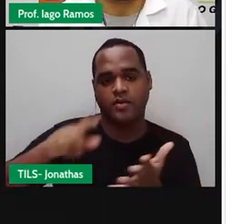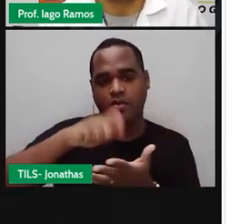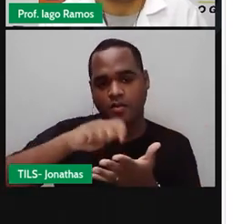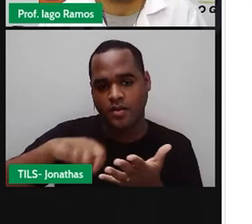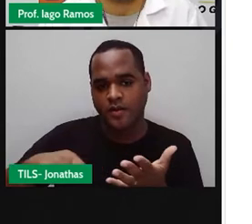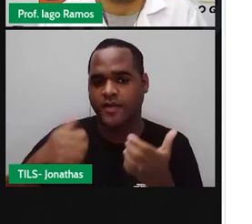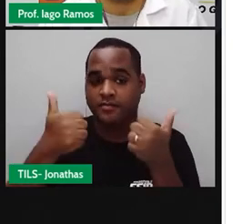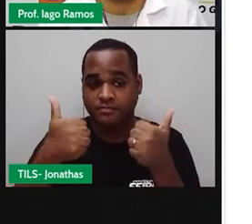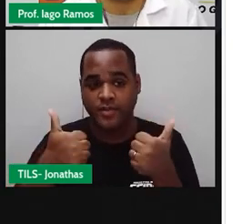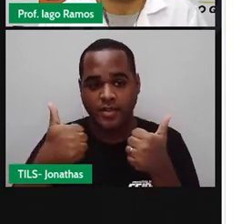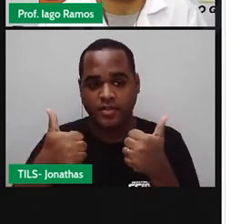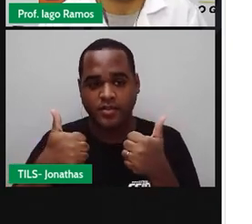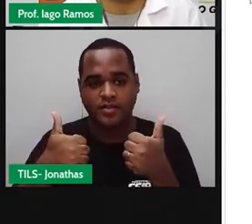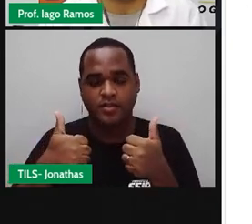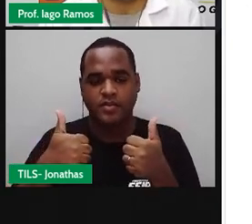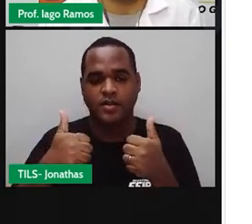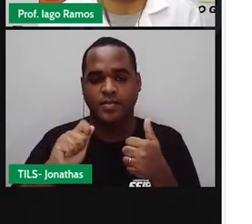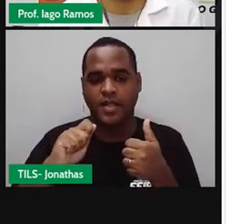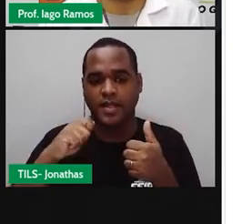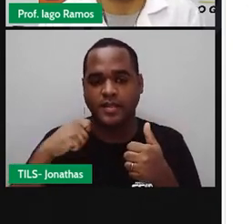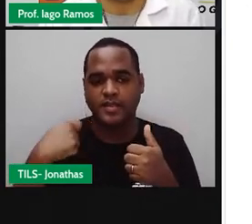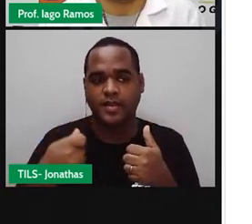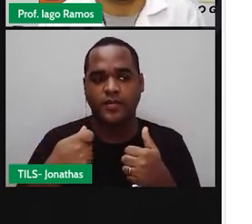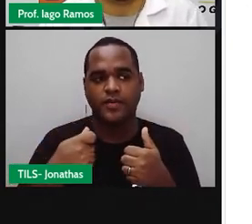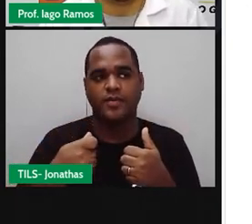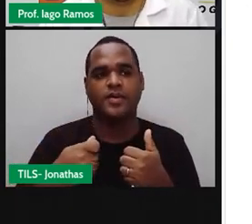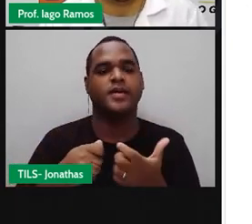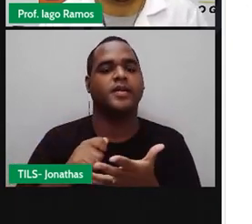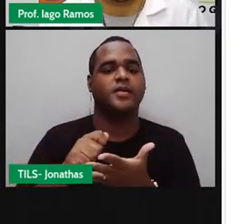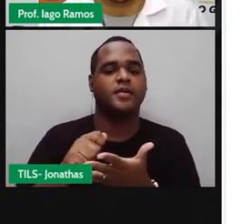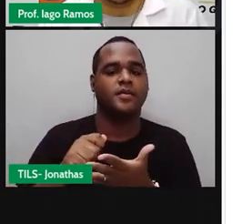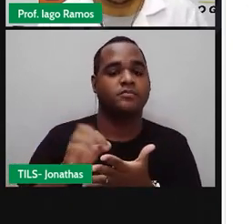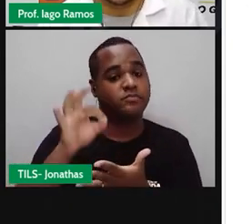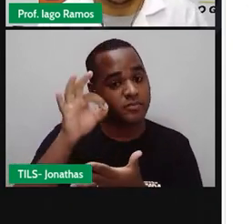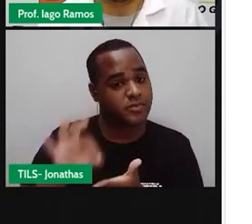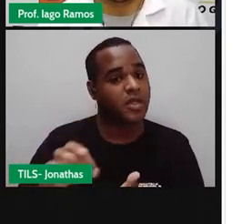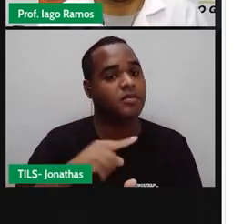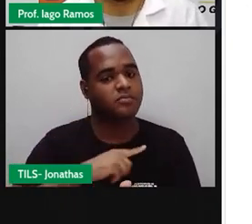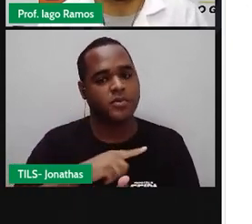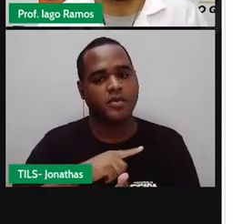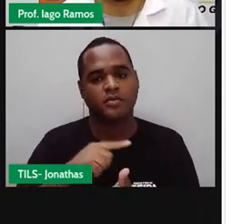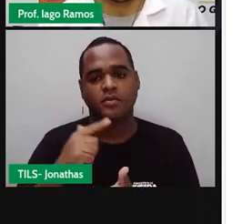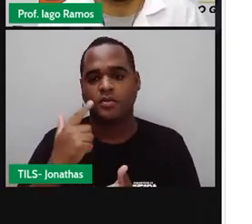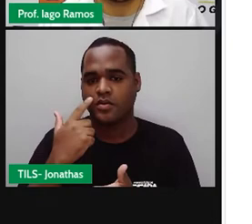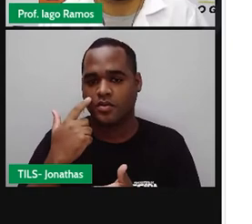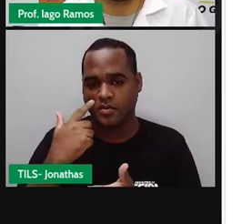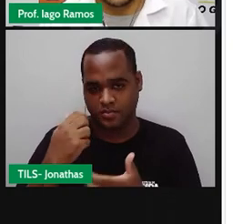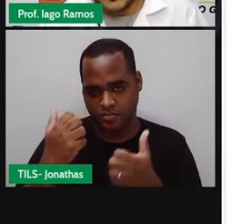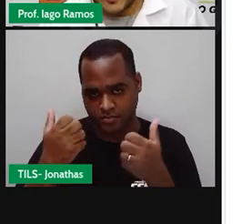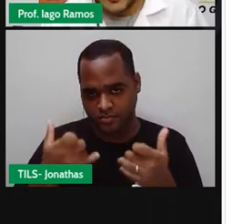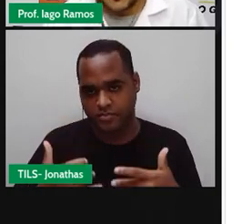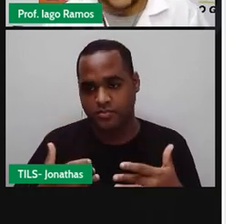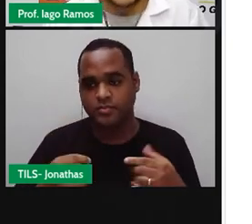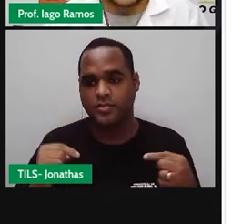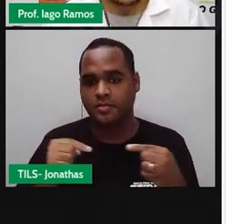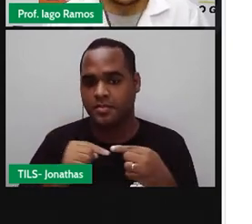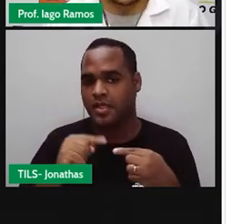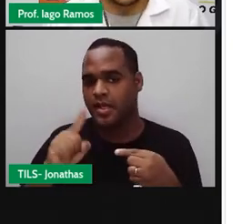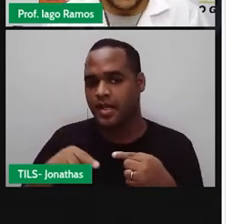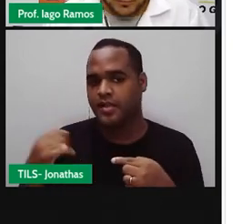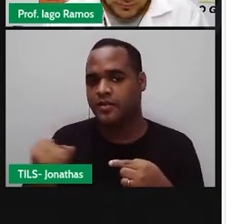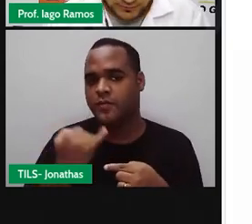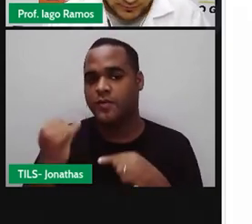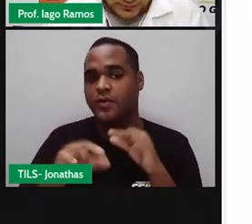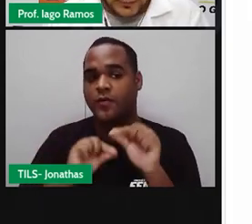o sinalzinho correto, que é esse aqui. Menos 2, a gente viu que é